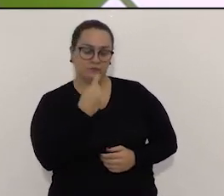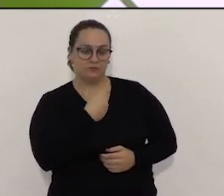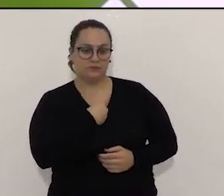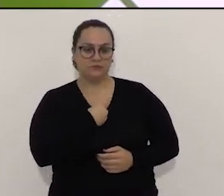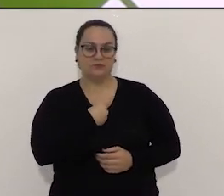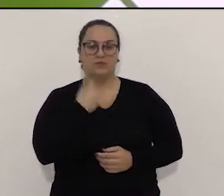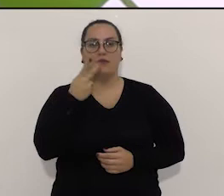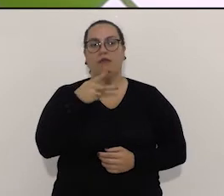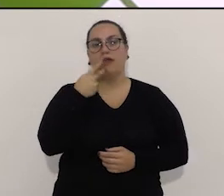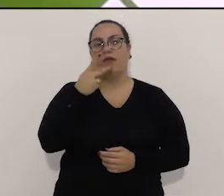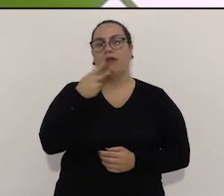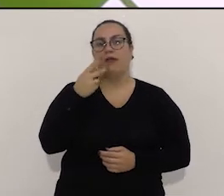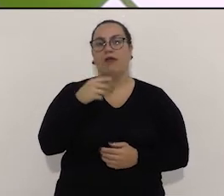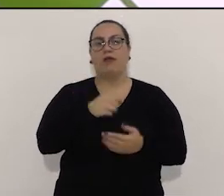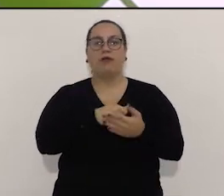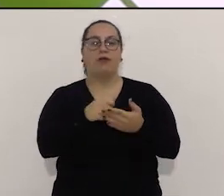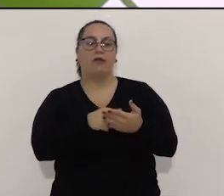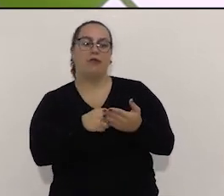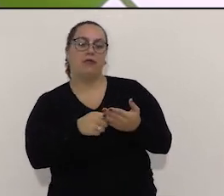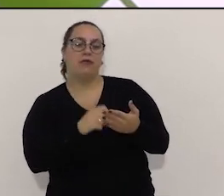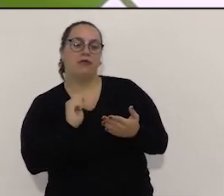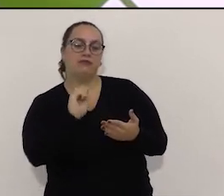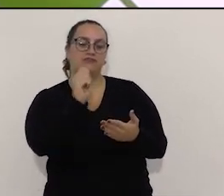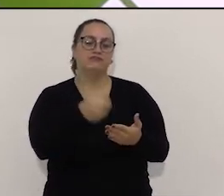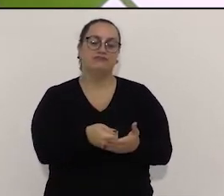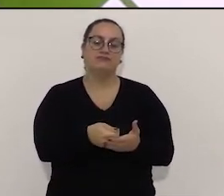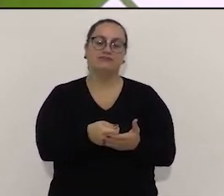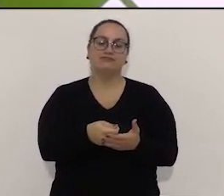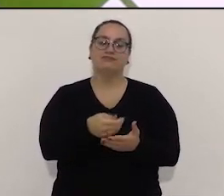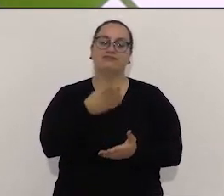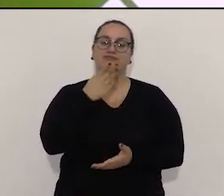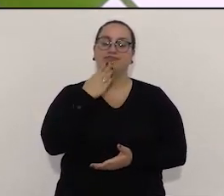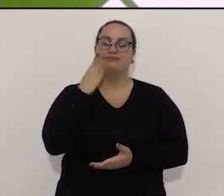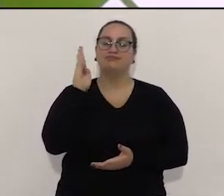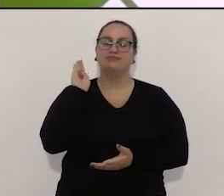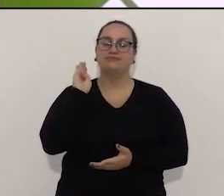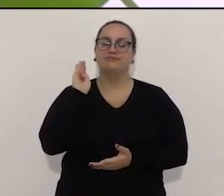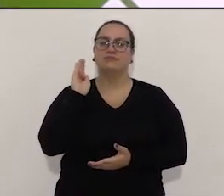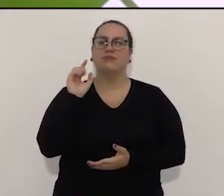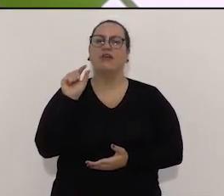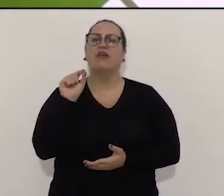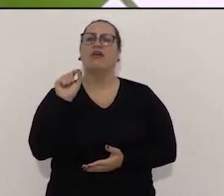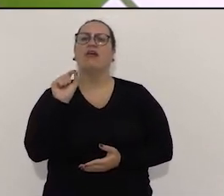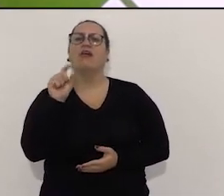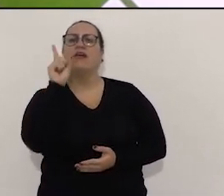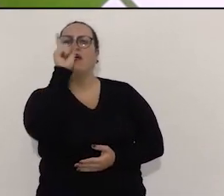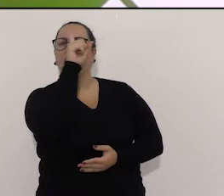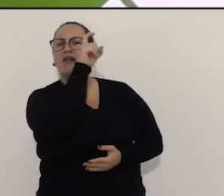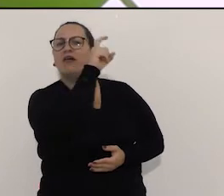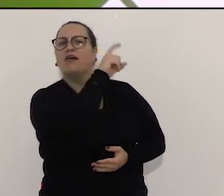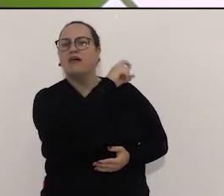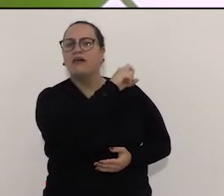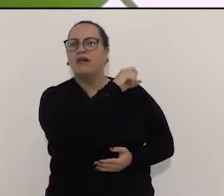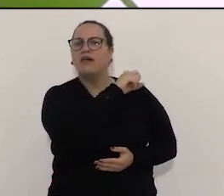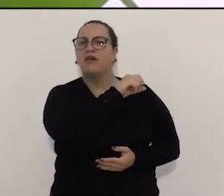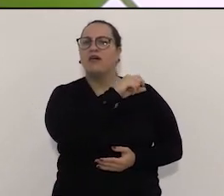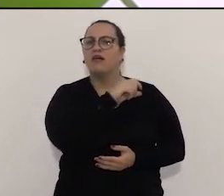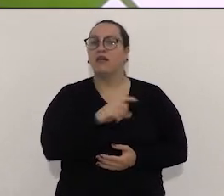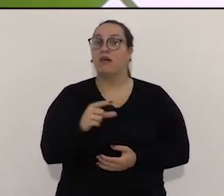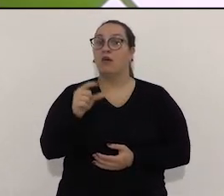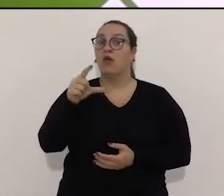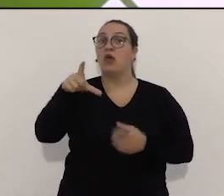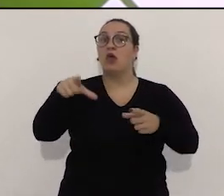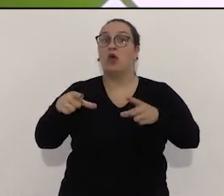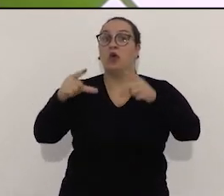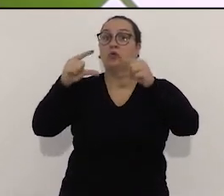Logicamente, todo mundo fala, mas a folha de pagamento está comprometida. Então, precisamos tomar conta desse pé. Onde que está o problema na máquina pública aqui? É nos grandes